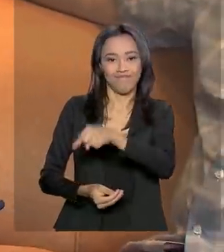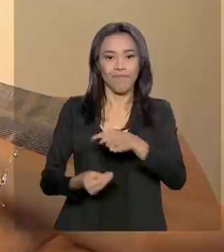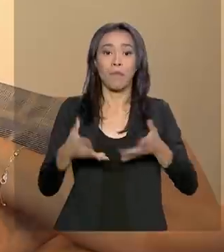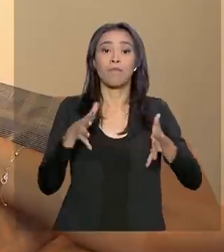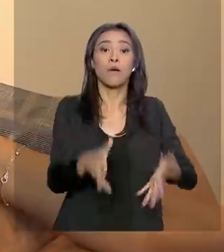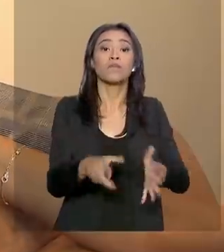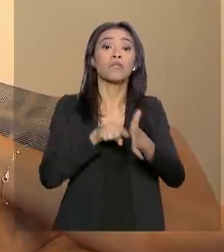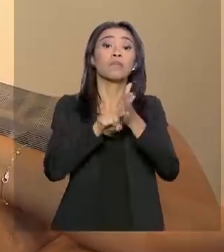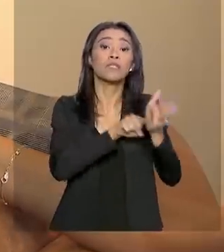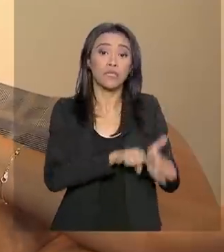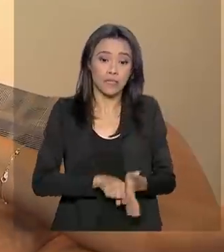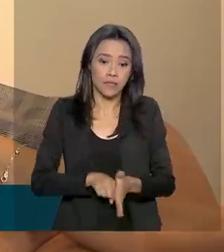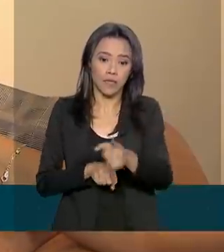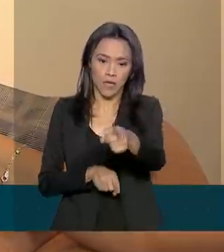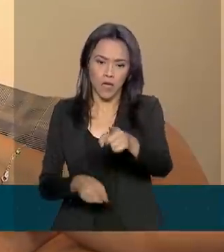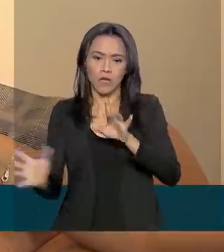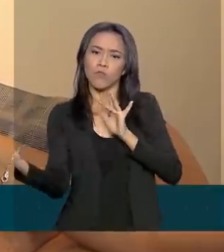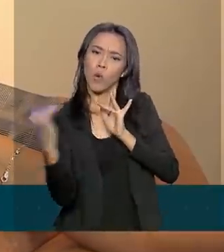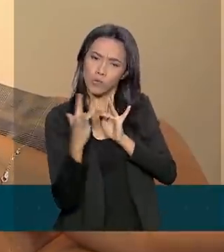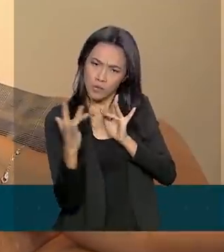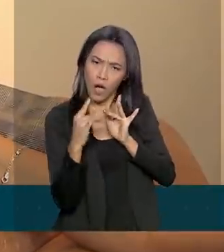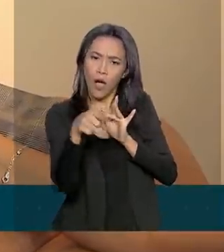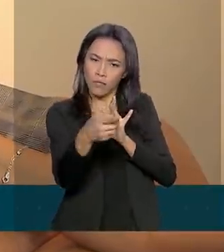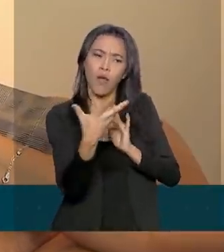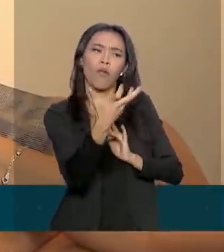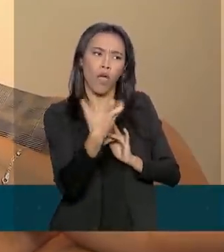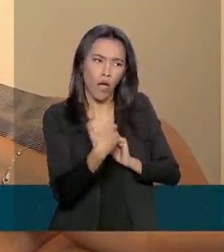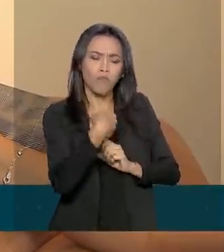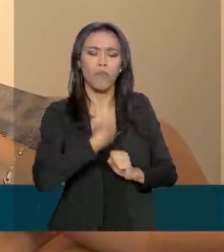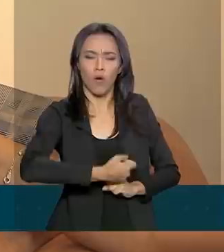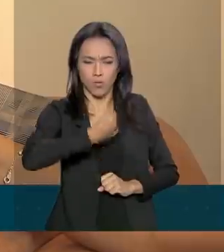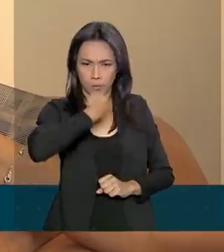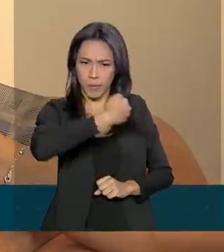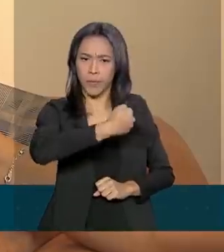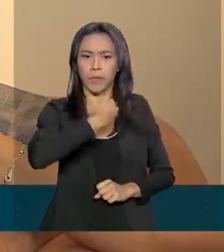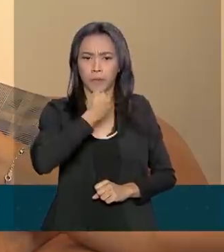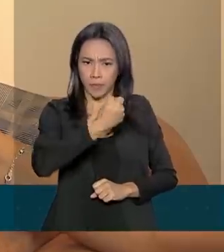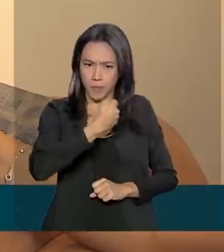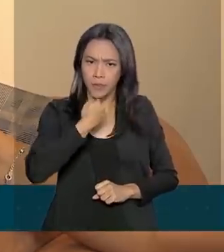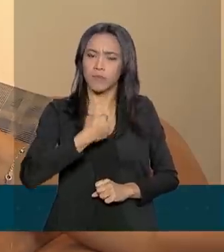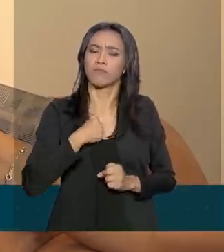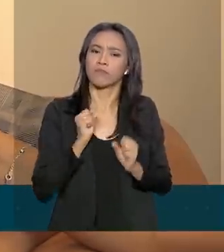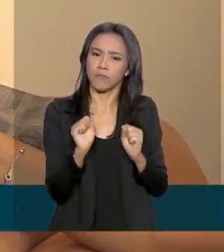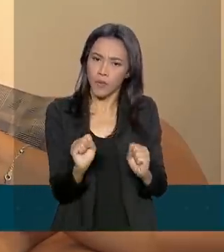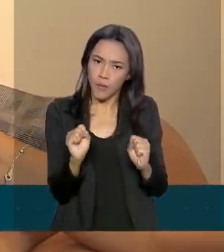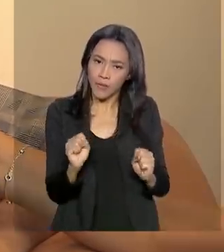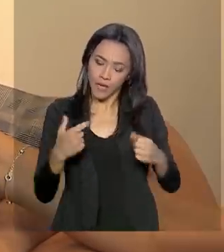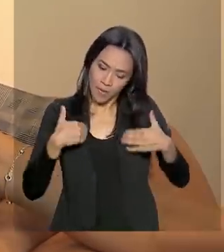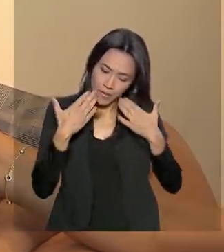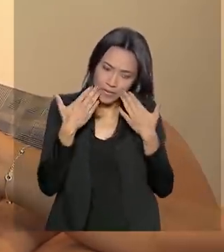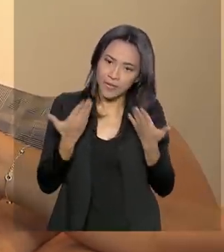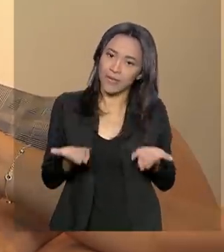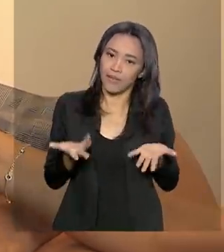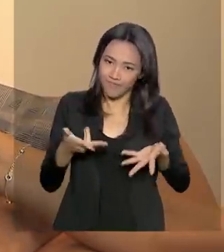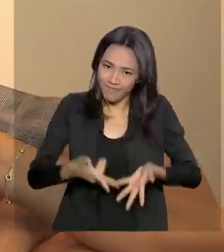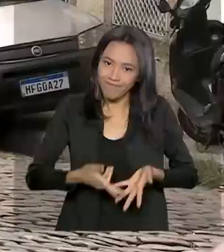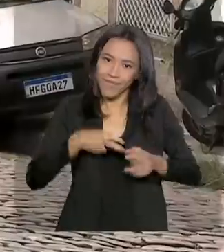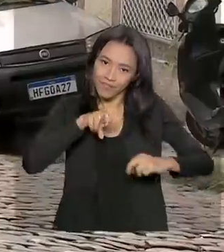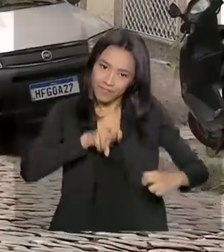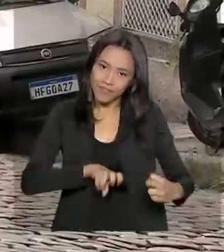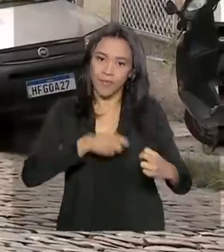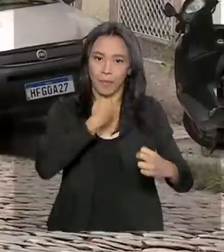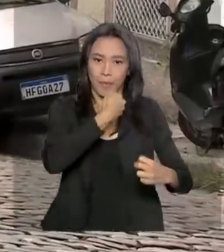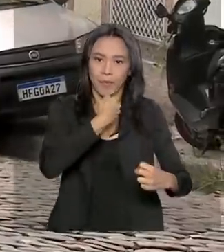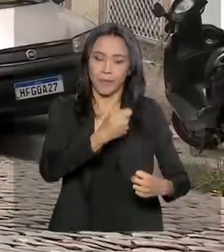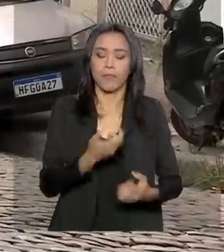Saúde. Eu fiz o contato e disse que eu queria ser entrevistado, quer dizer, eu me apresentei para fazer essa entrevista.